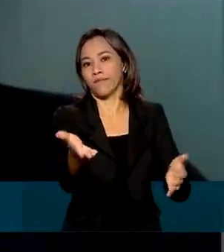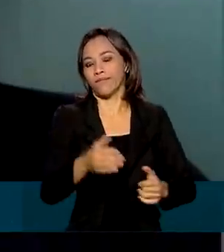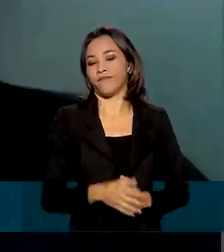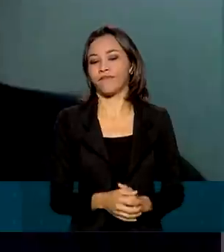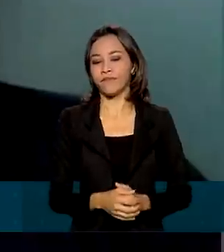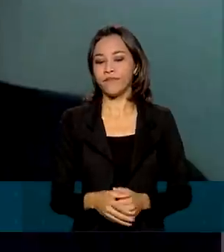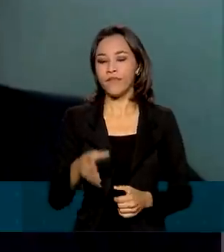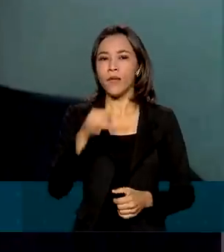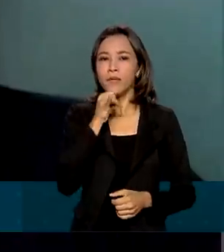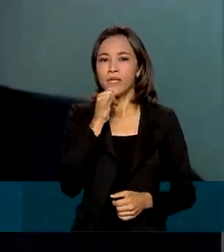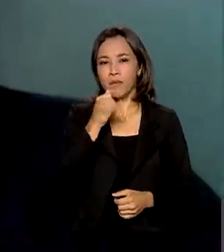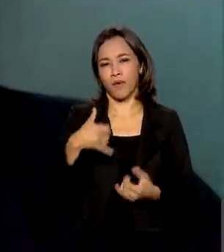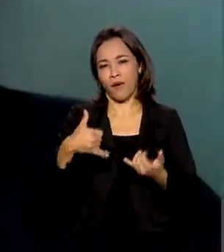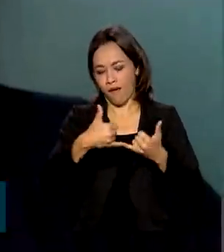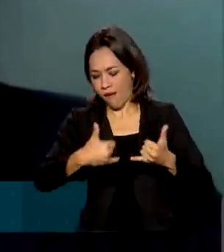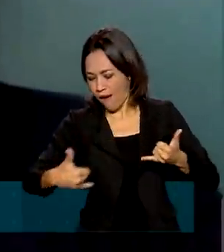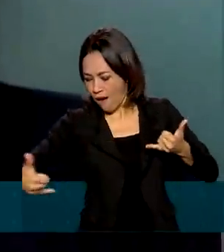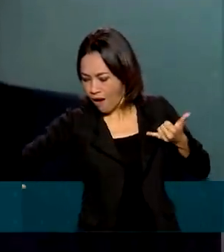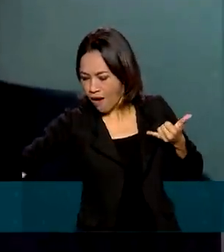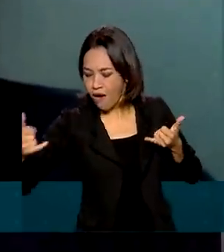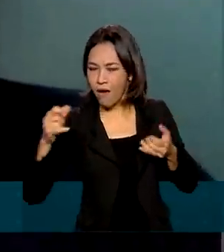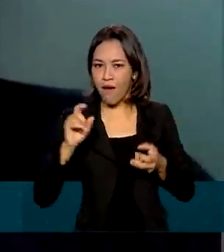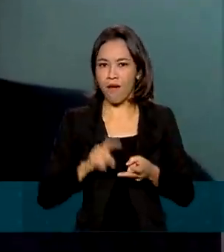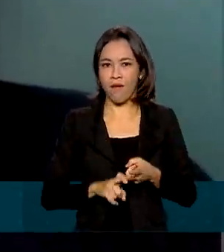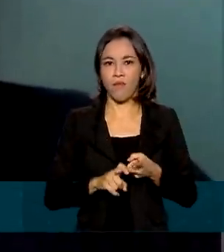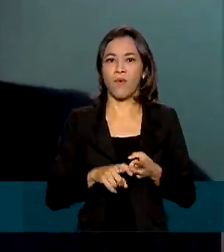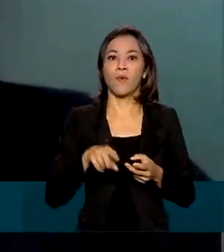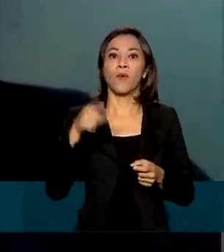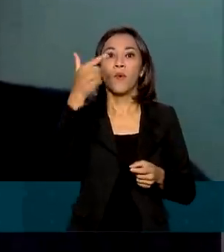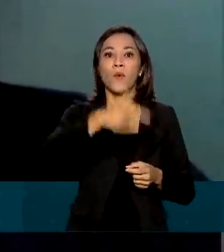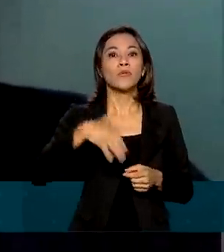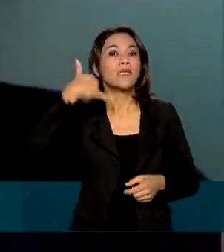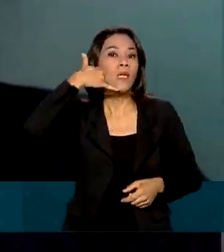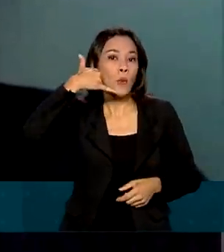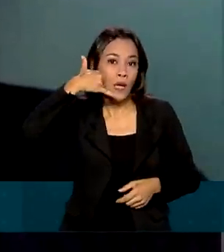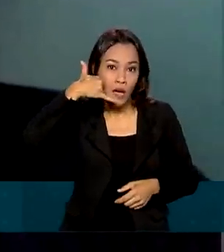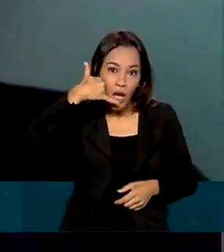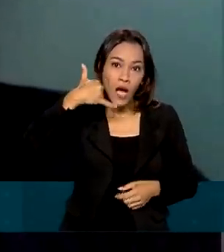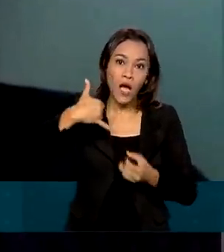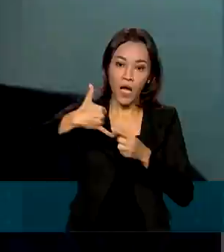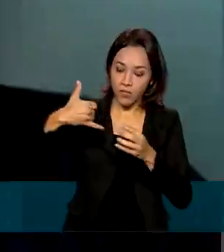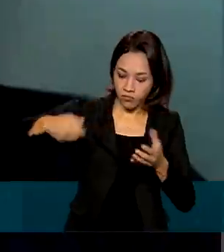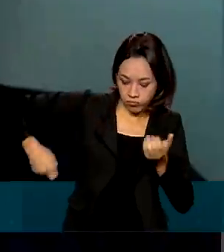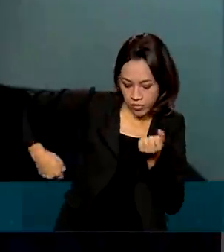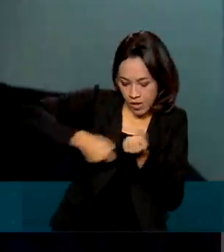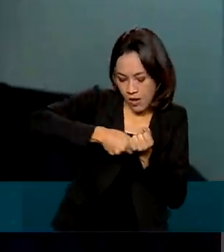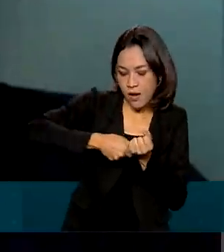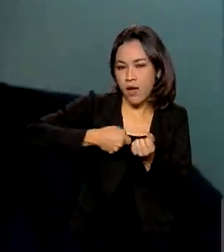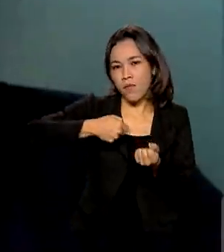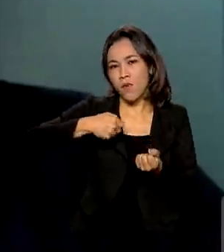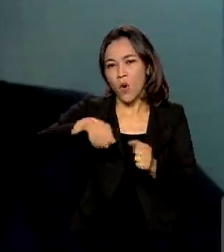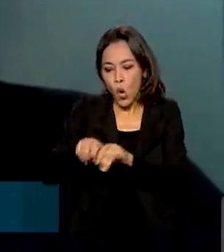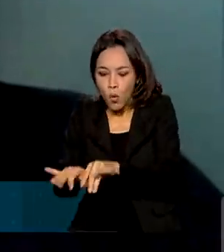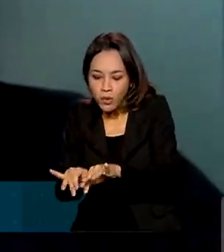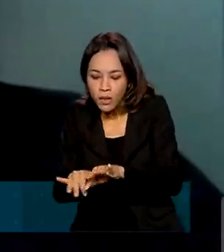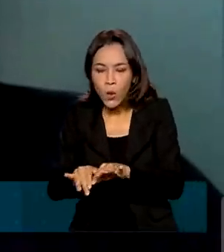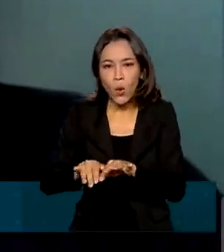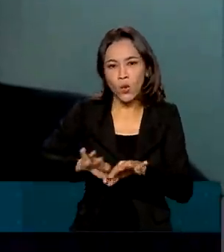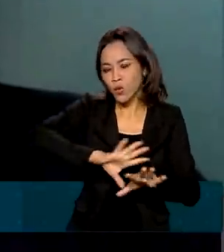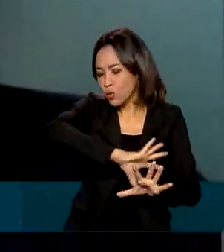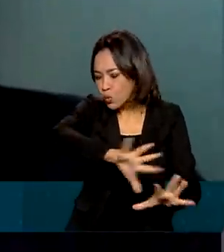cabos dos carregadores de celulares, dos computadores e tudo mais, depois de